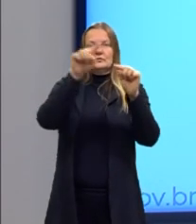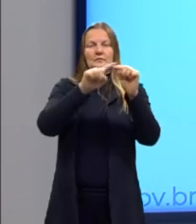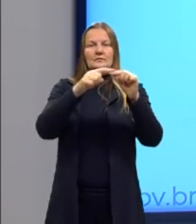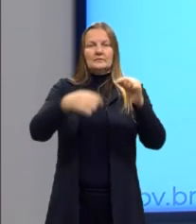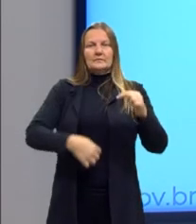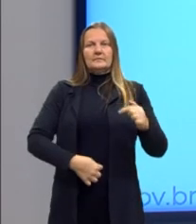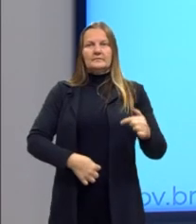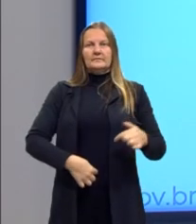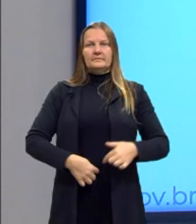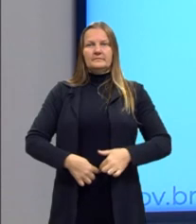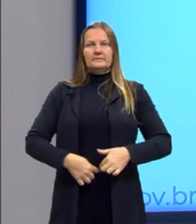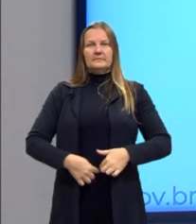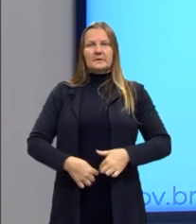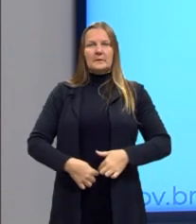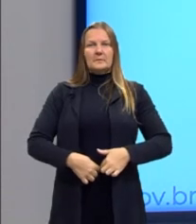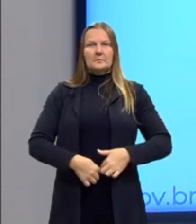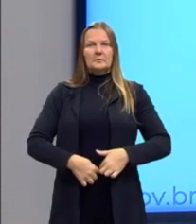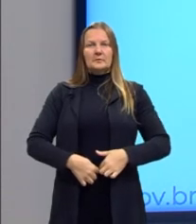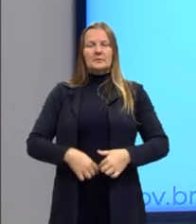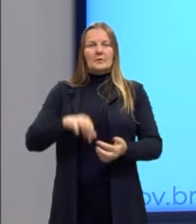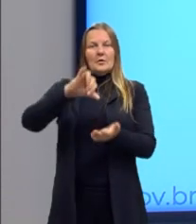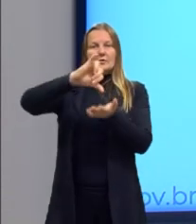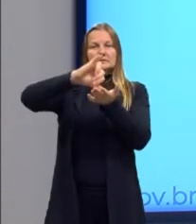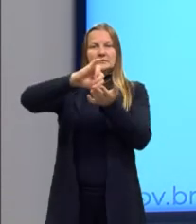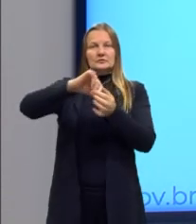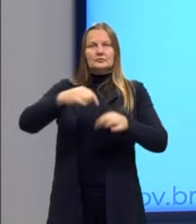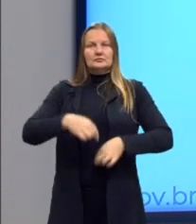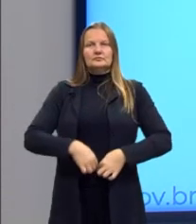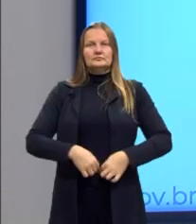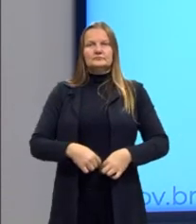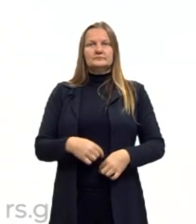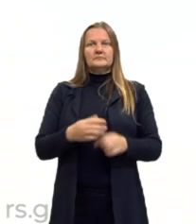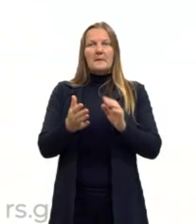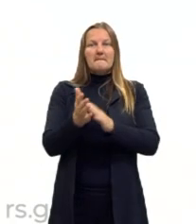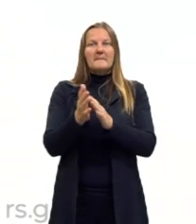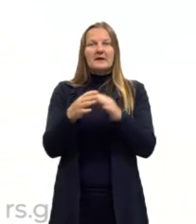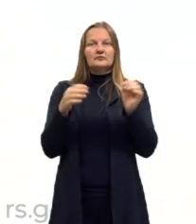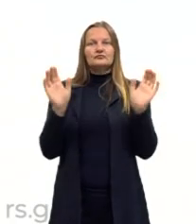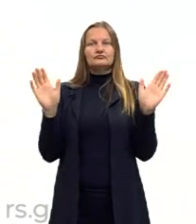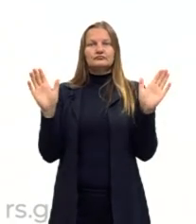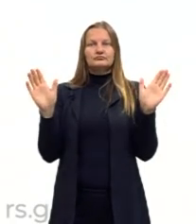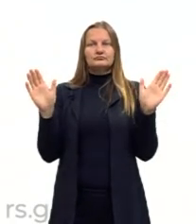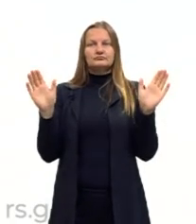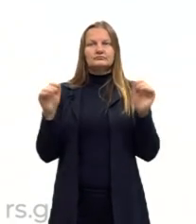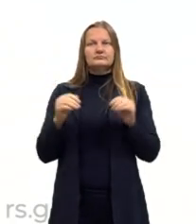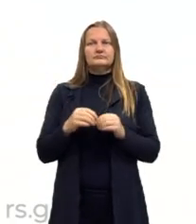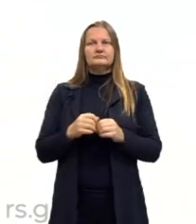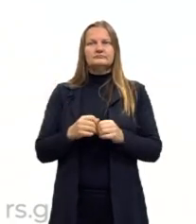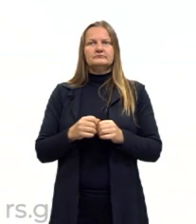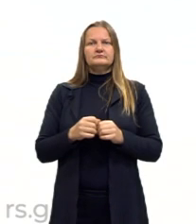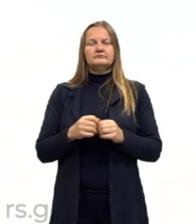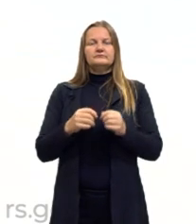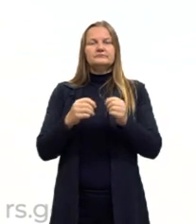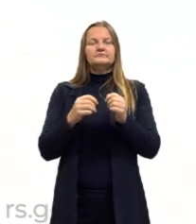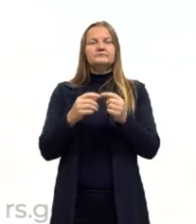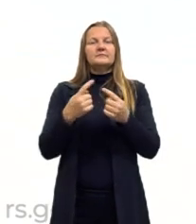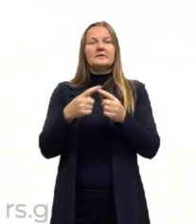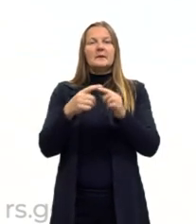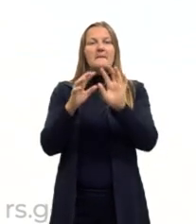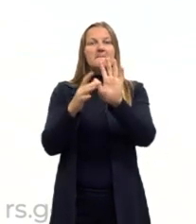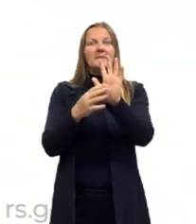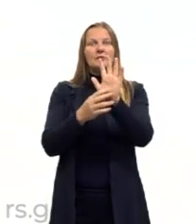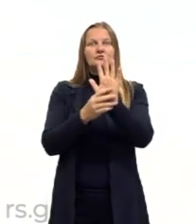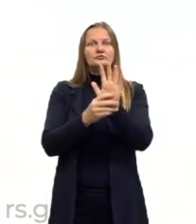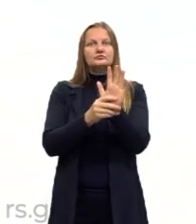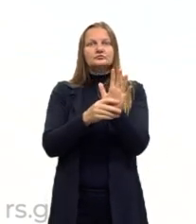do homem coincidisse com o seu centro. Os braços da figura deveriam estar estendidos, e os dedos das mãos e